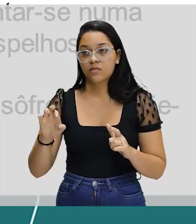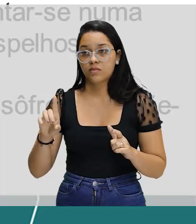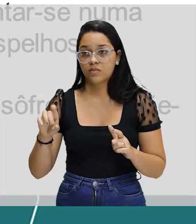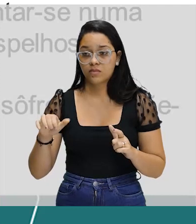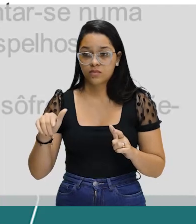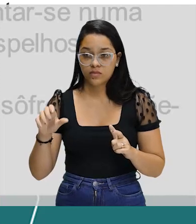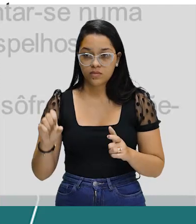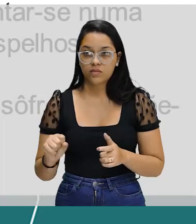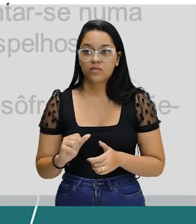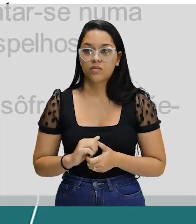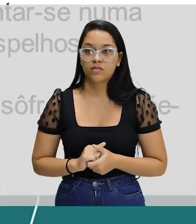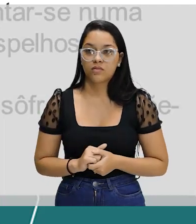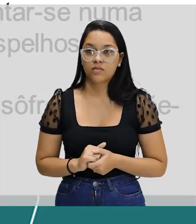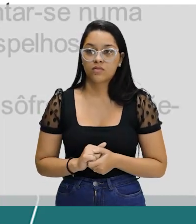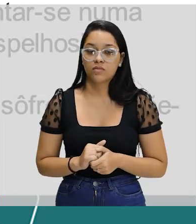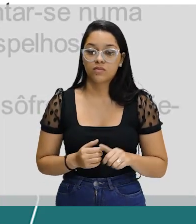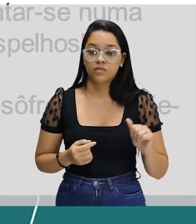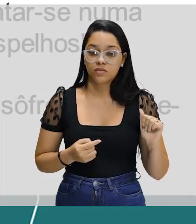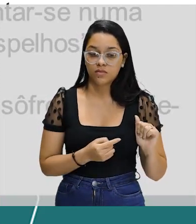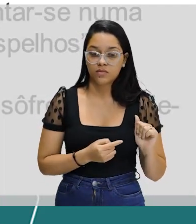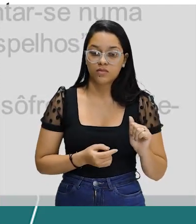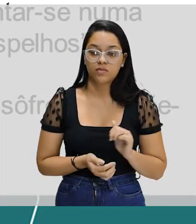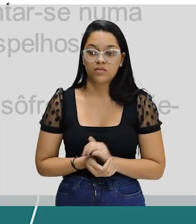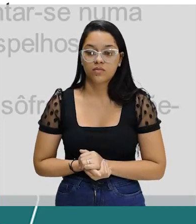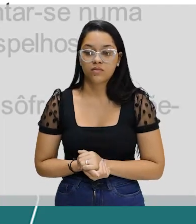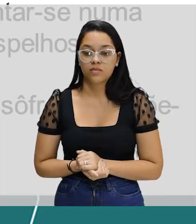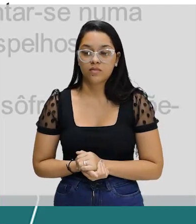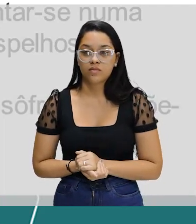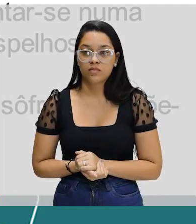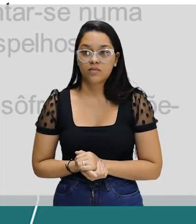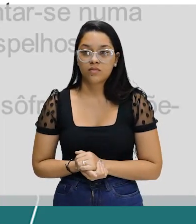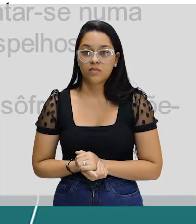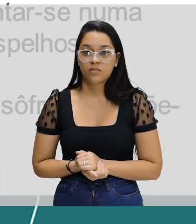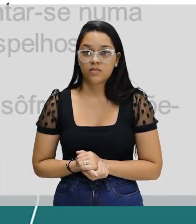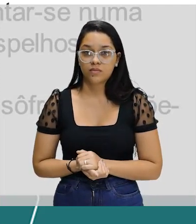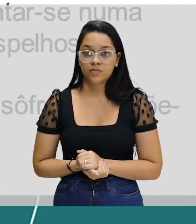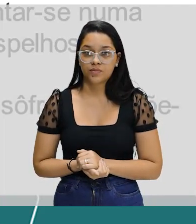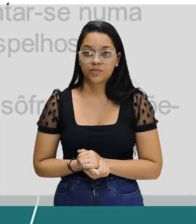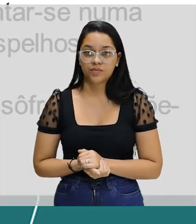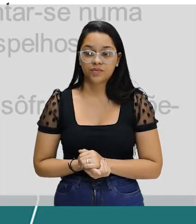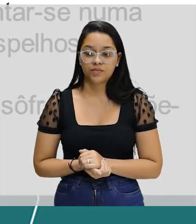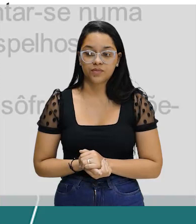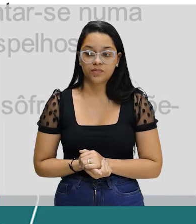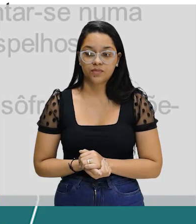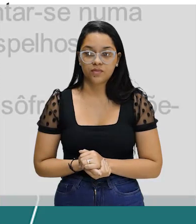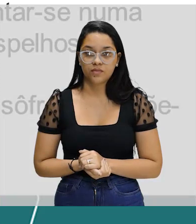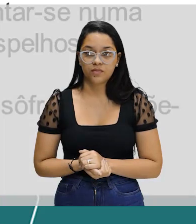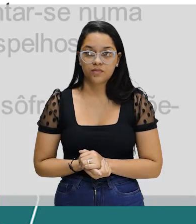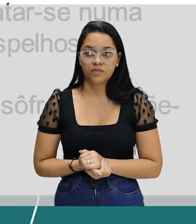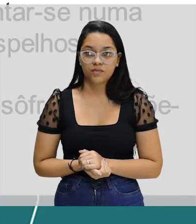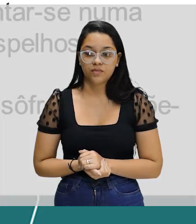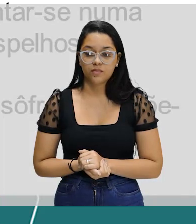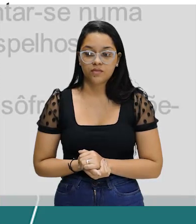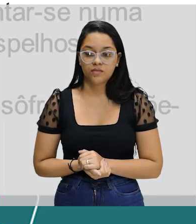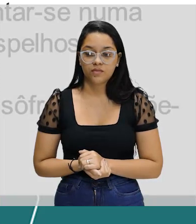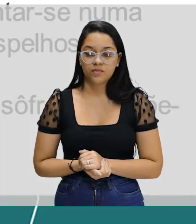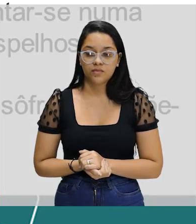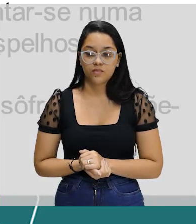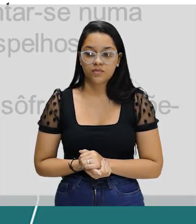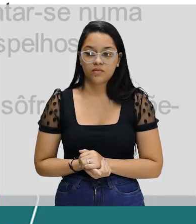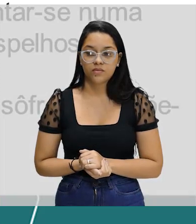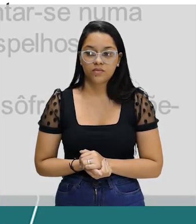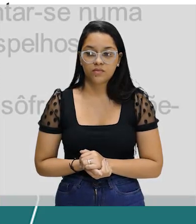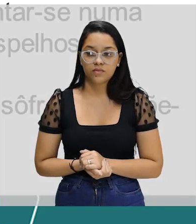coordenadas. Letra A. Nesta perseguição do acidental, quer no flagrante de